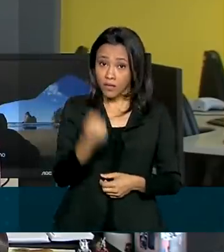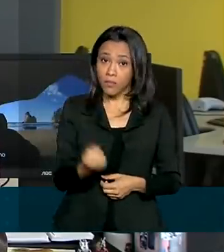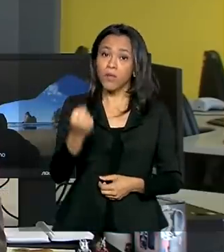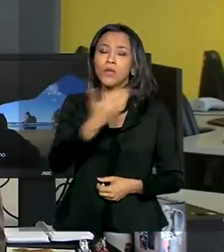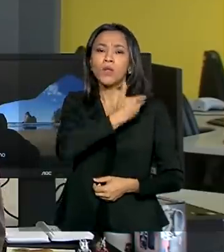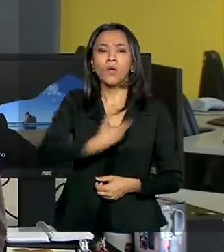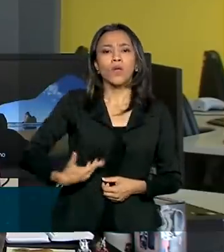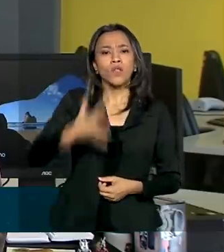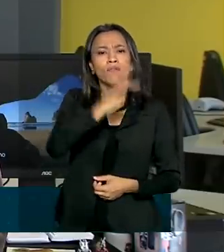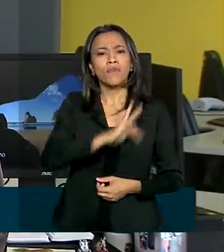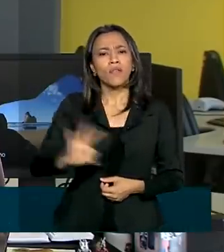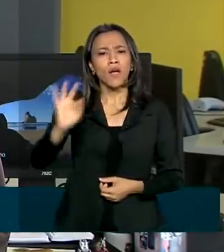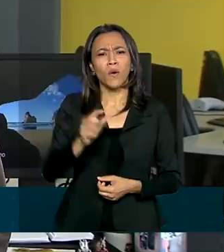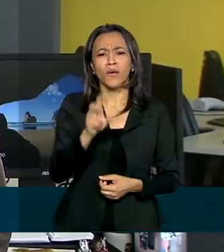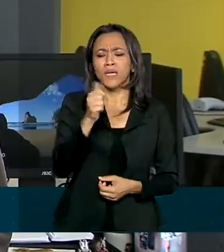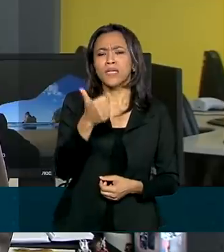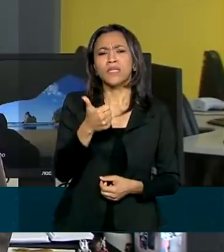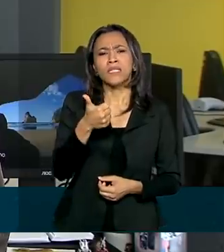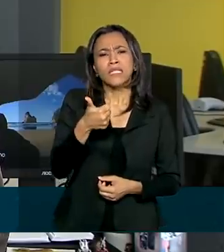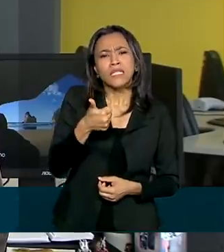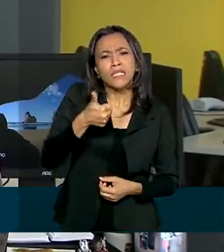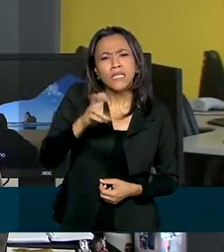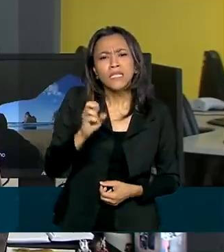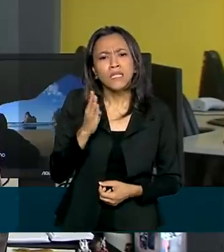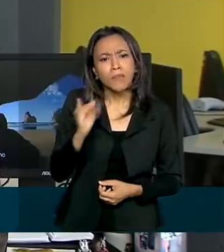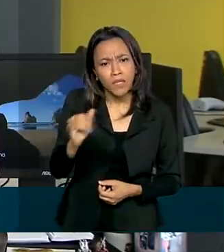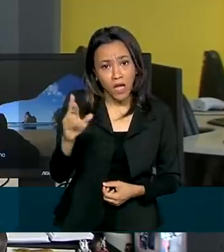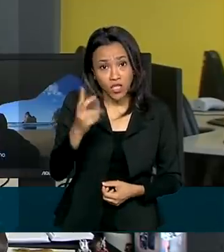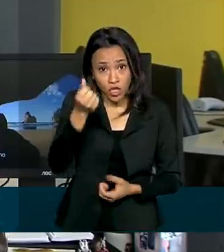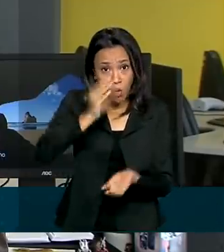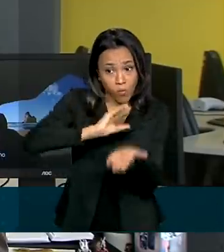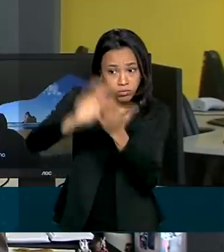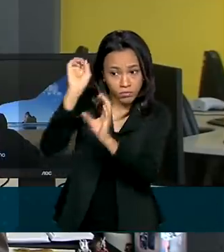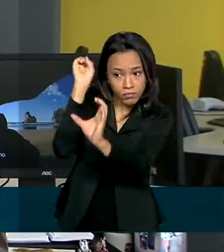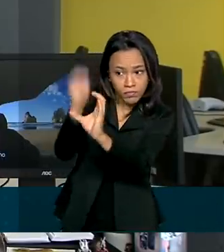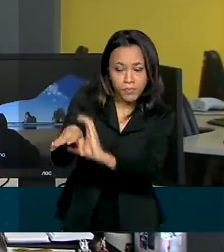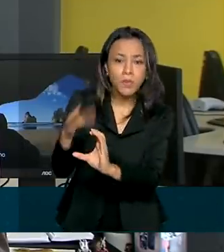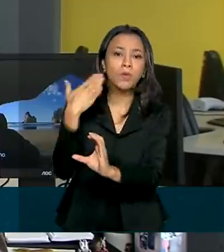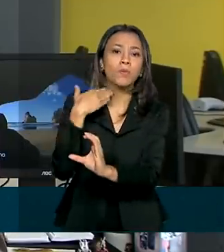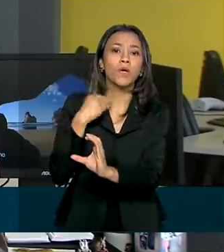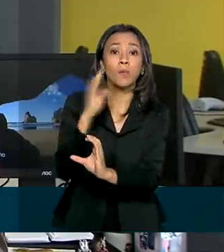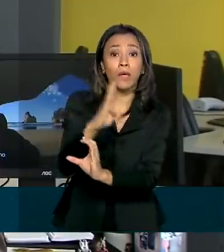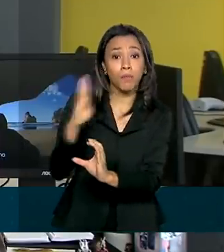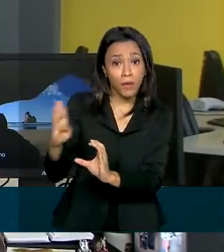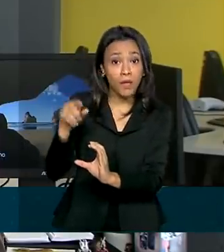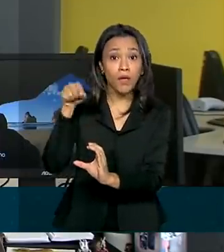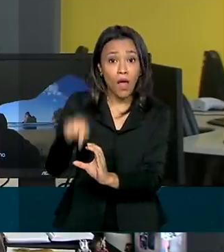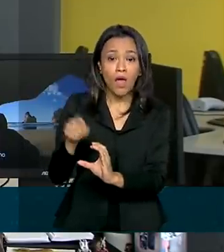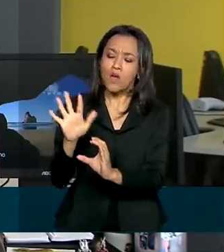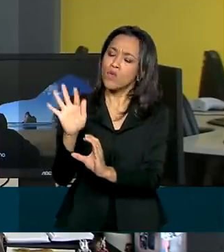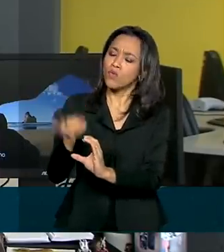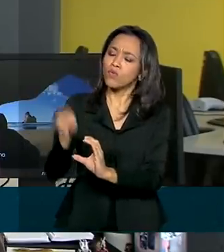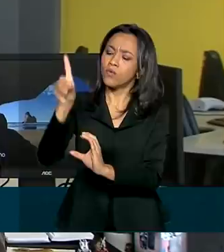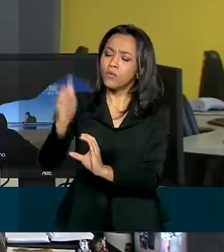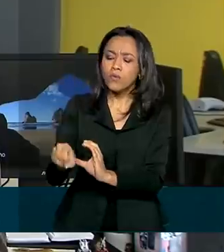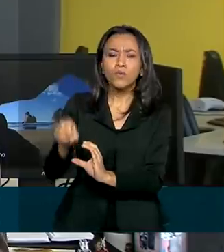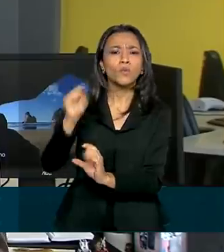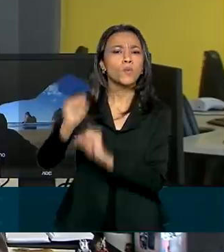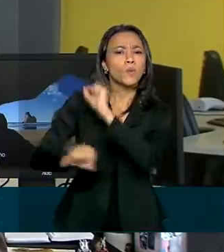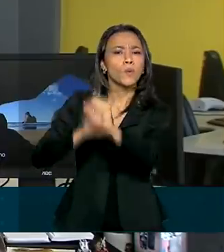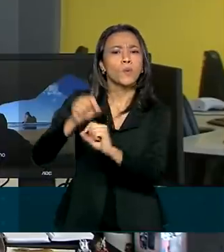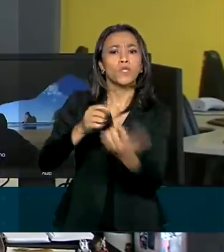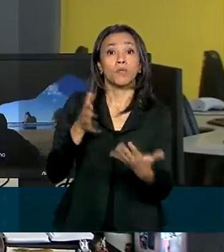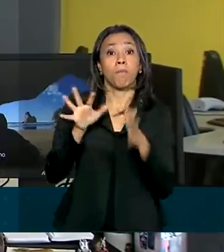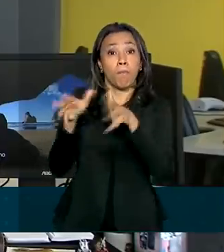cerca de R$ 15 bilhões. O dinheiro vai ser creditado pelo Banco do Brasil nas contas do Fundo de Participação. O valor